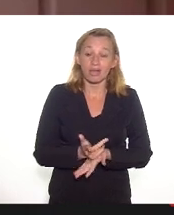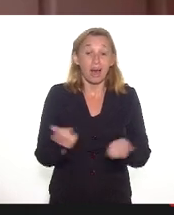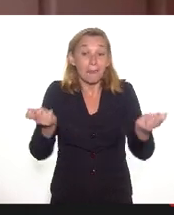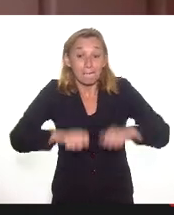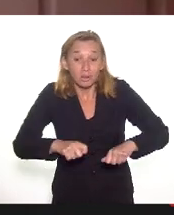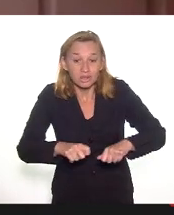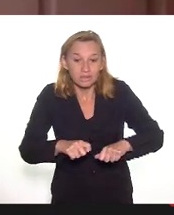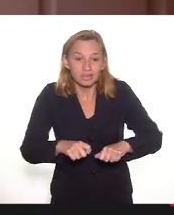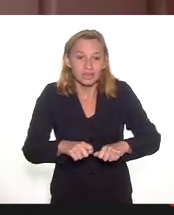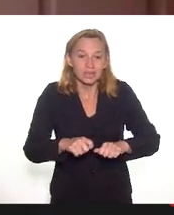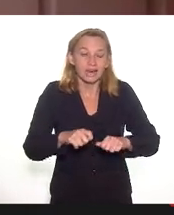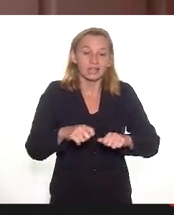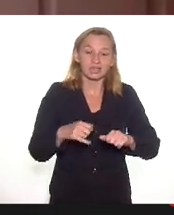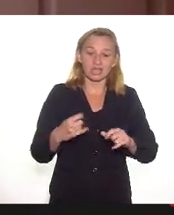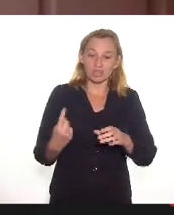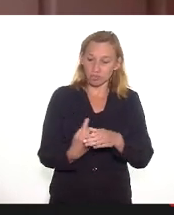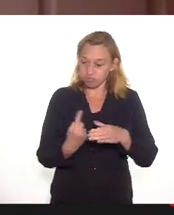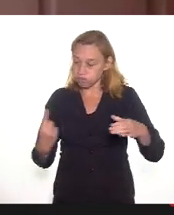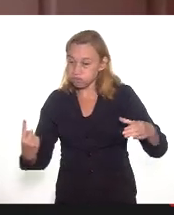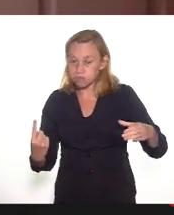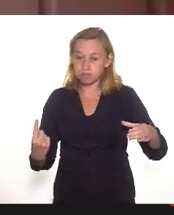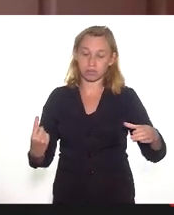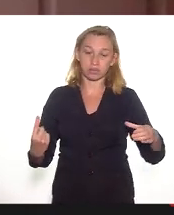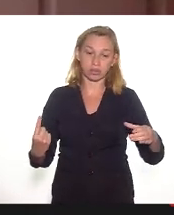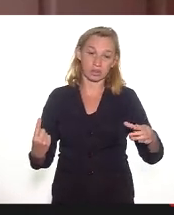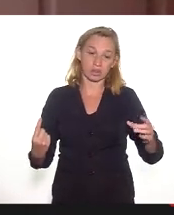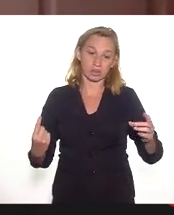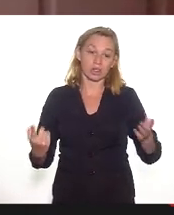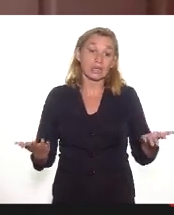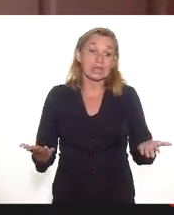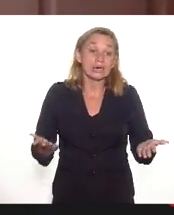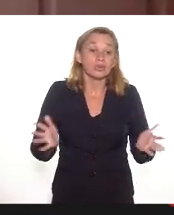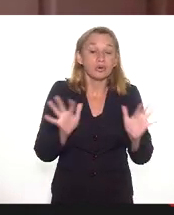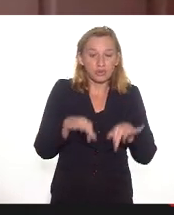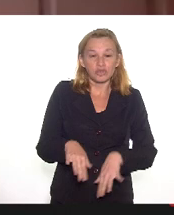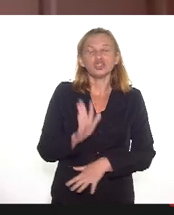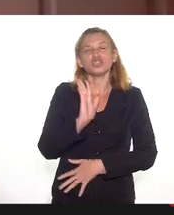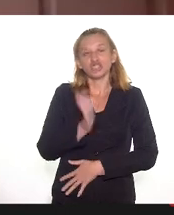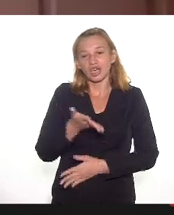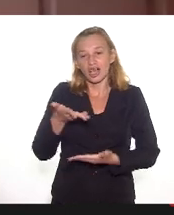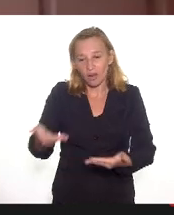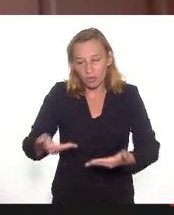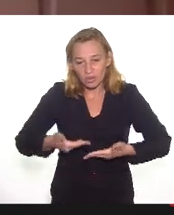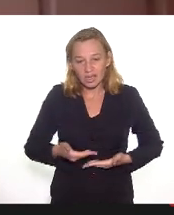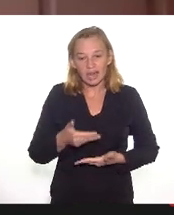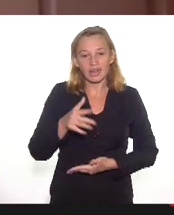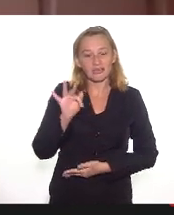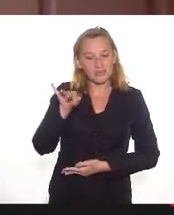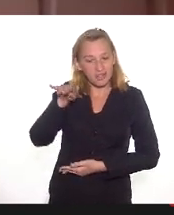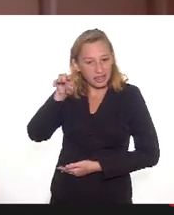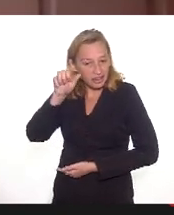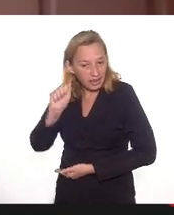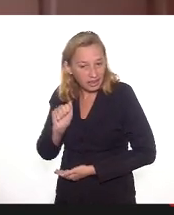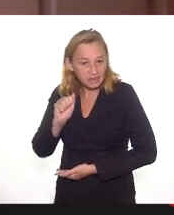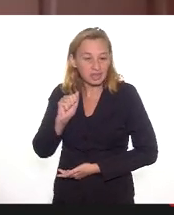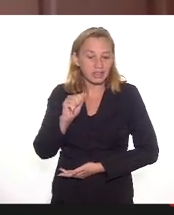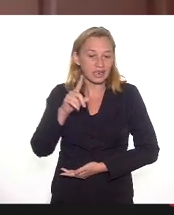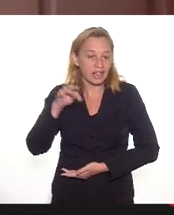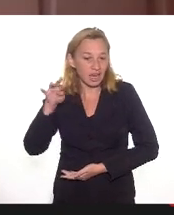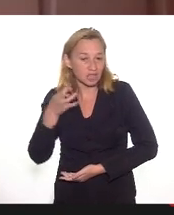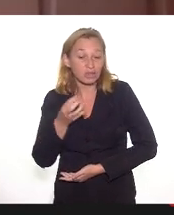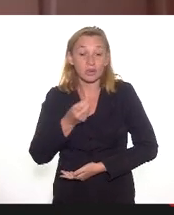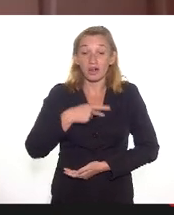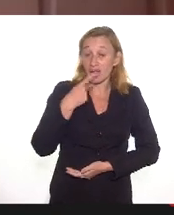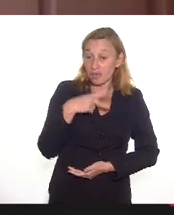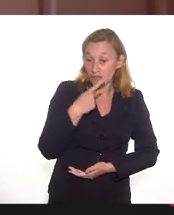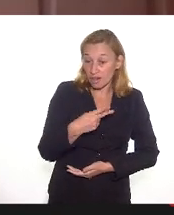possibilidade de isolamento social, acho que por fim já para convidar a Fernanda Castro para fazer o uso